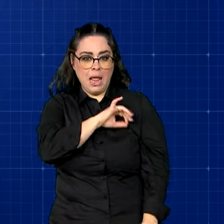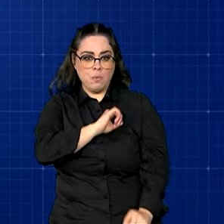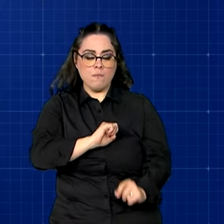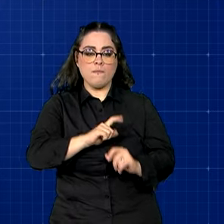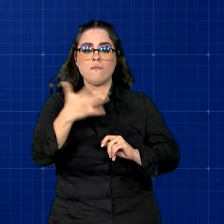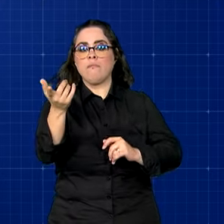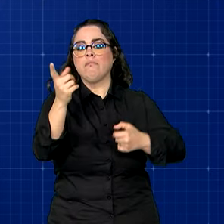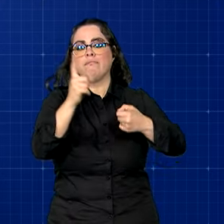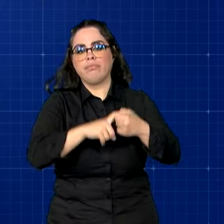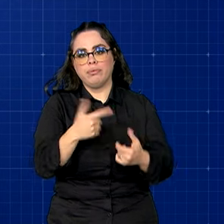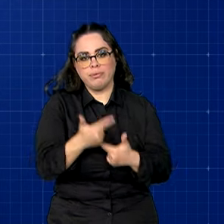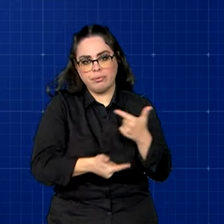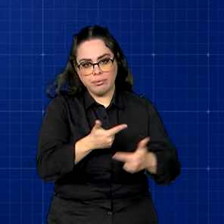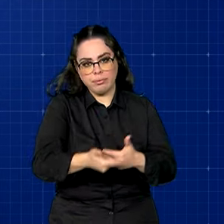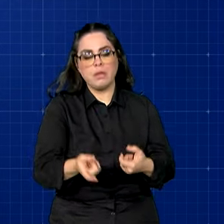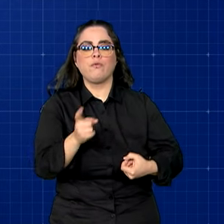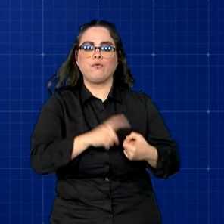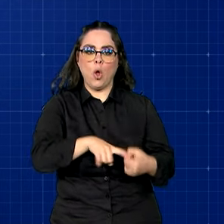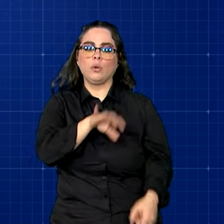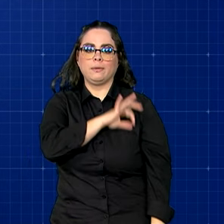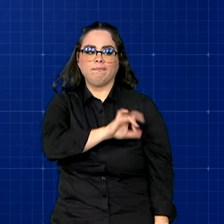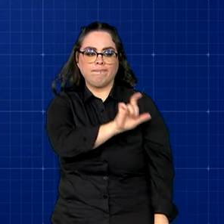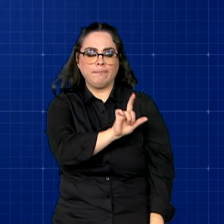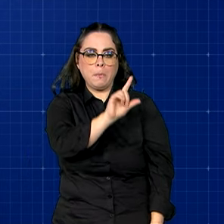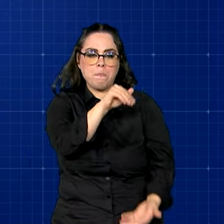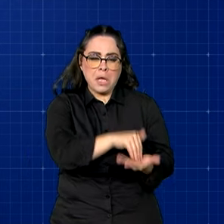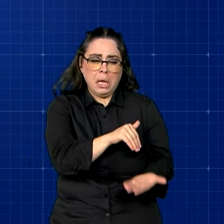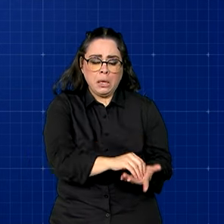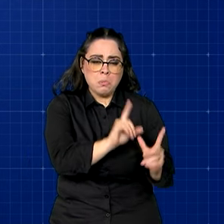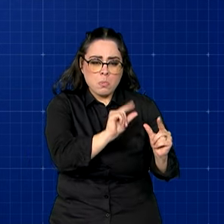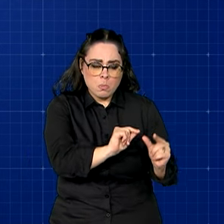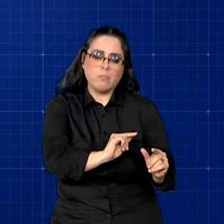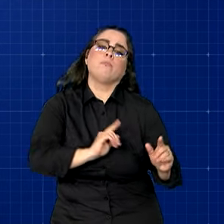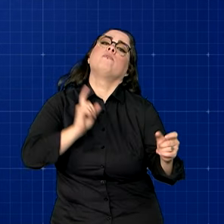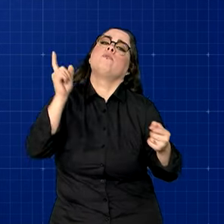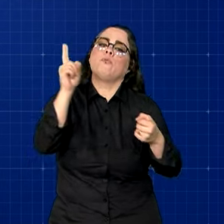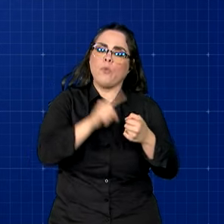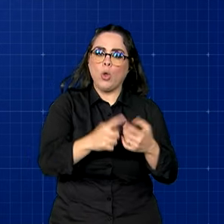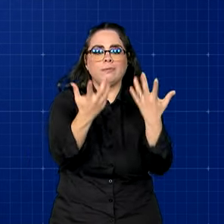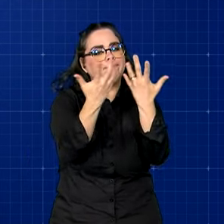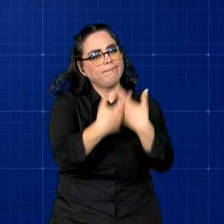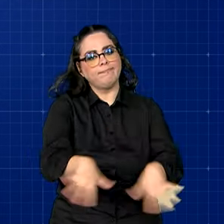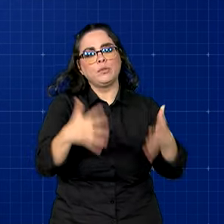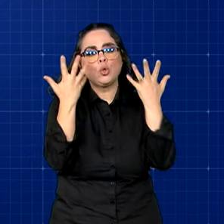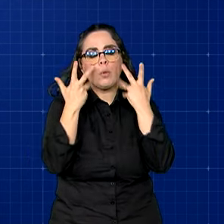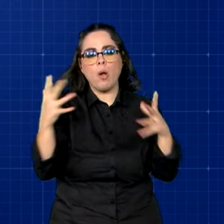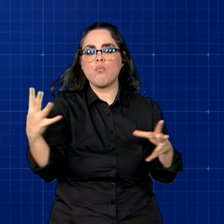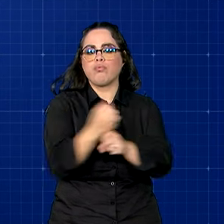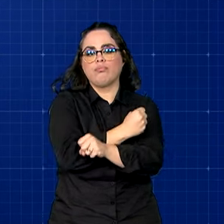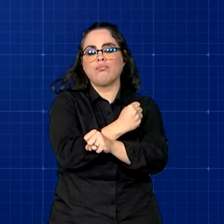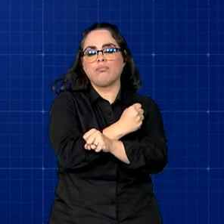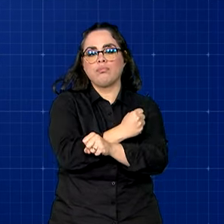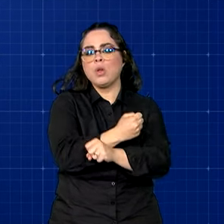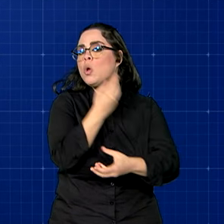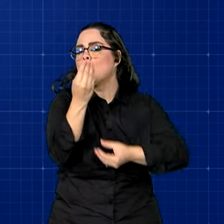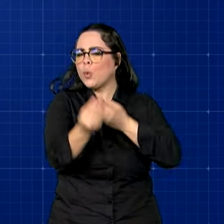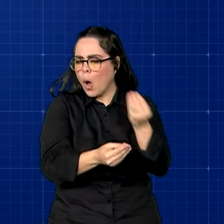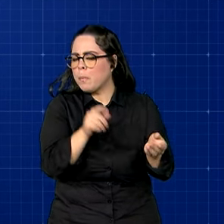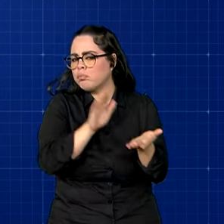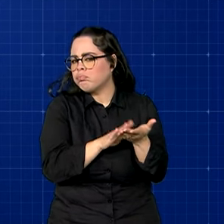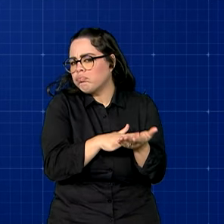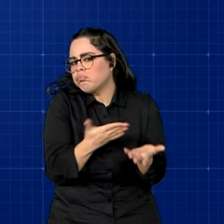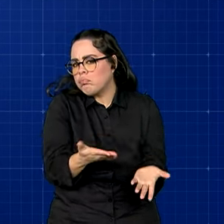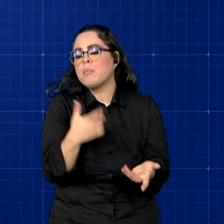condição de até R$ 218 por pessoa, ela passa a receber o benefício integral de novo. Para isso, é